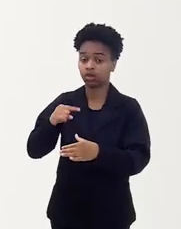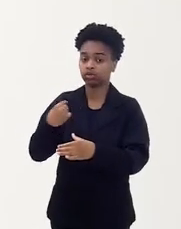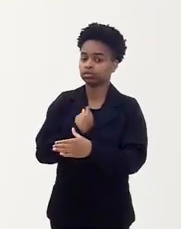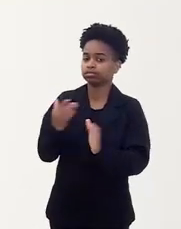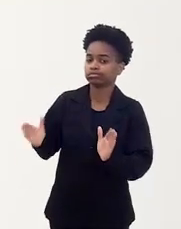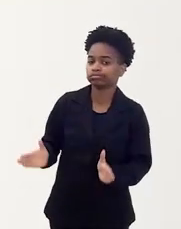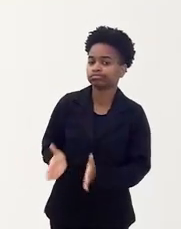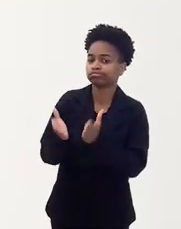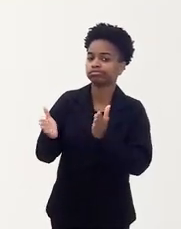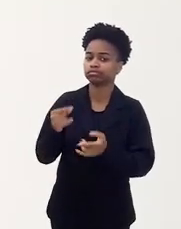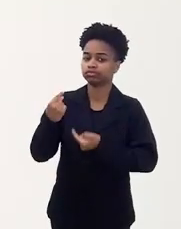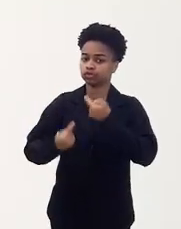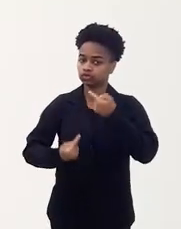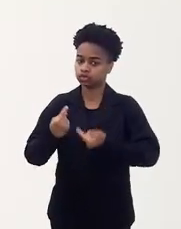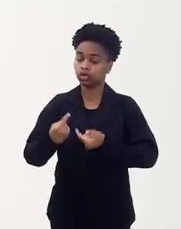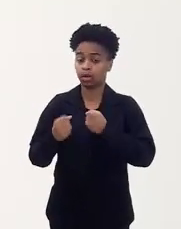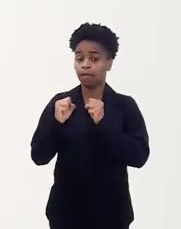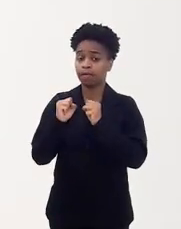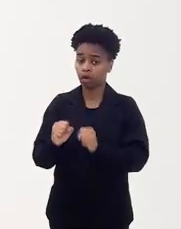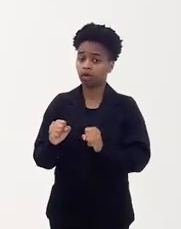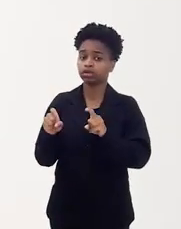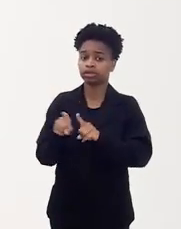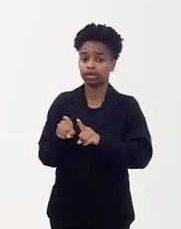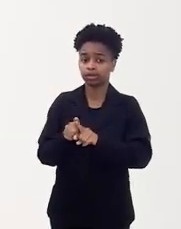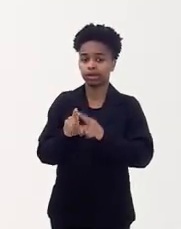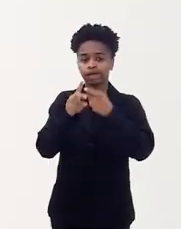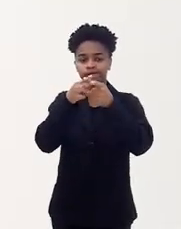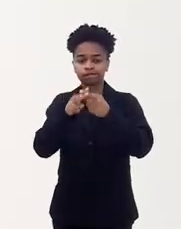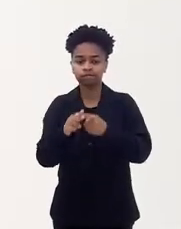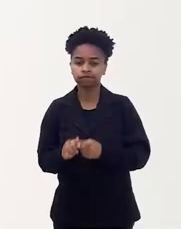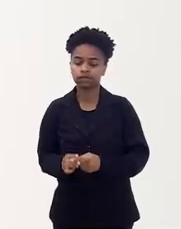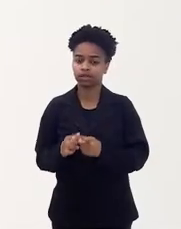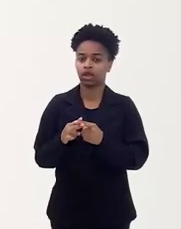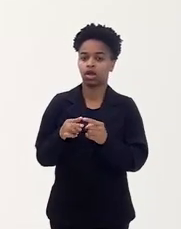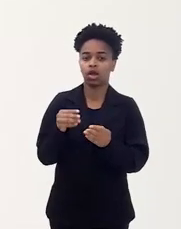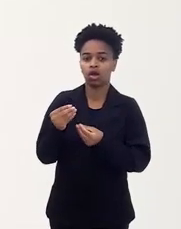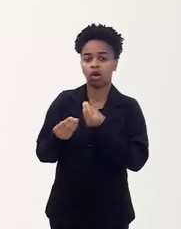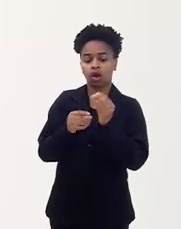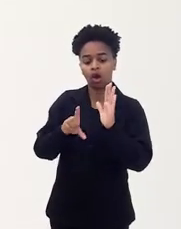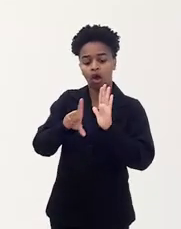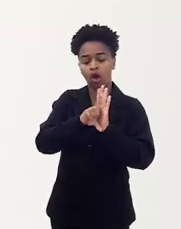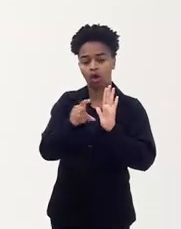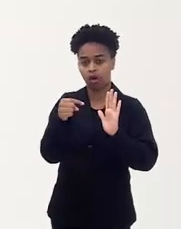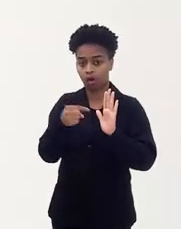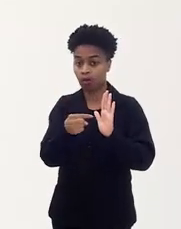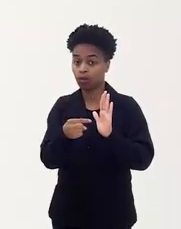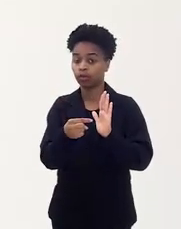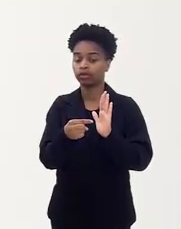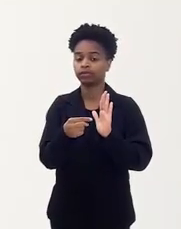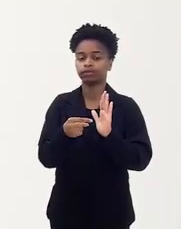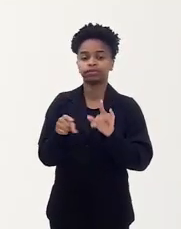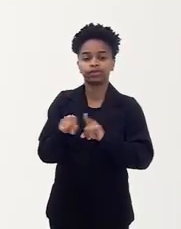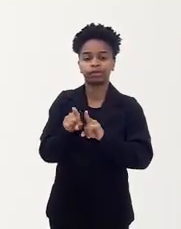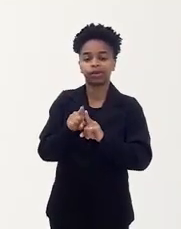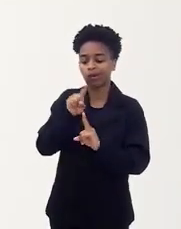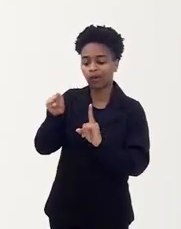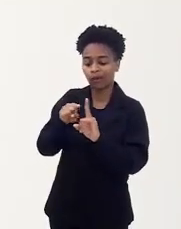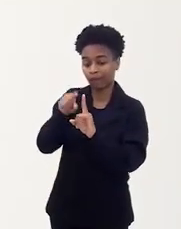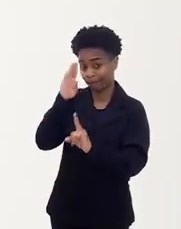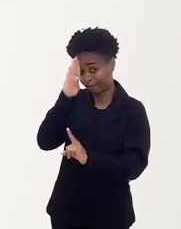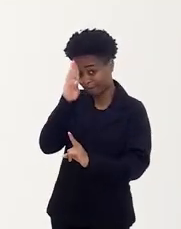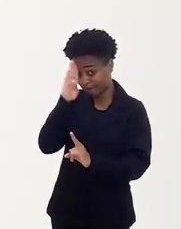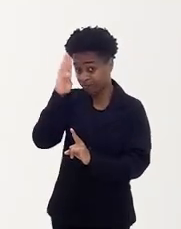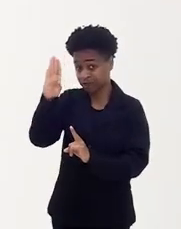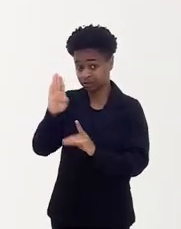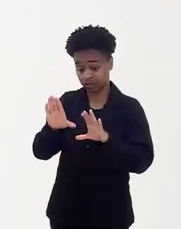promove debates que podem caminhar no sentido do aperfeiçoamento justamente desses dispositivos legais, sempre com o objetivo